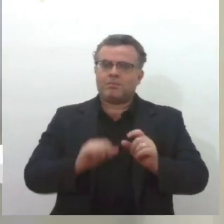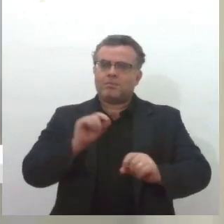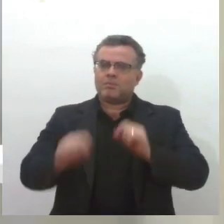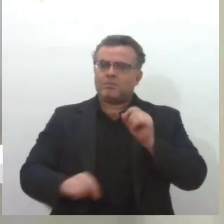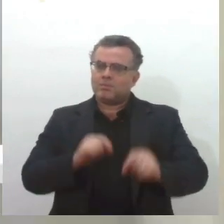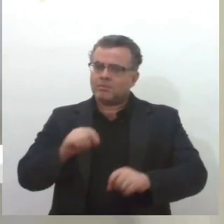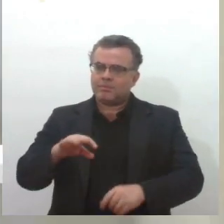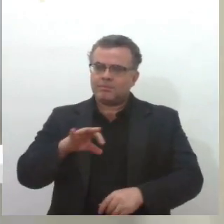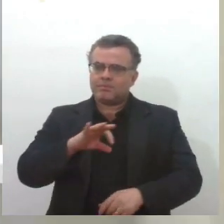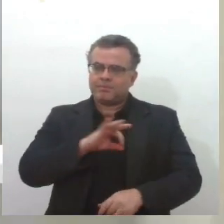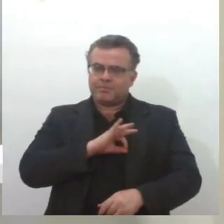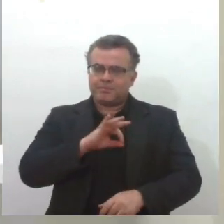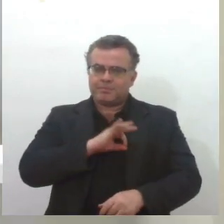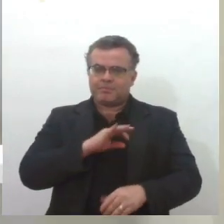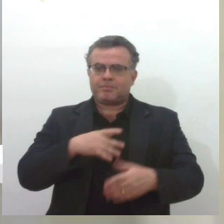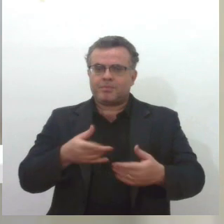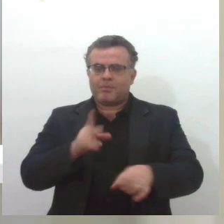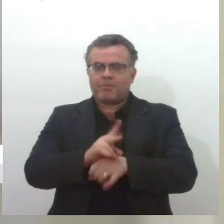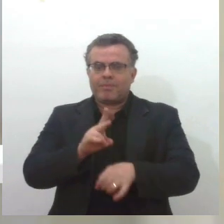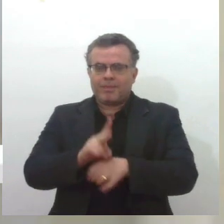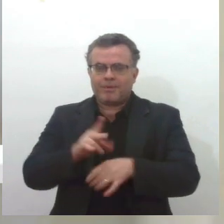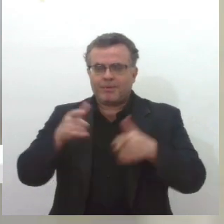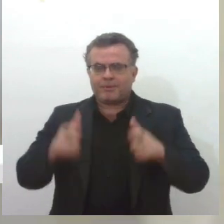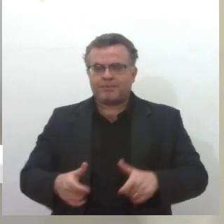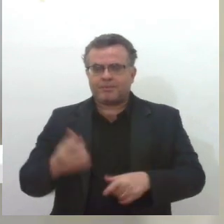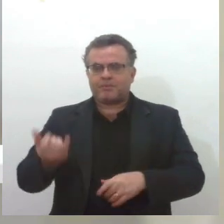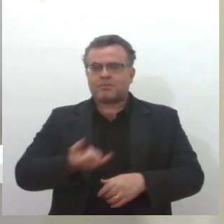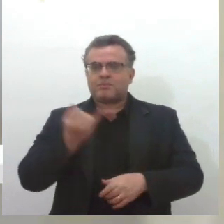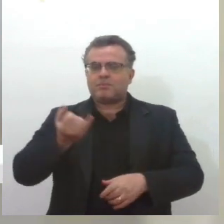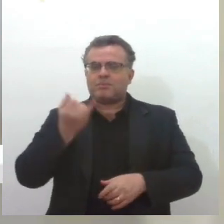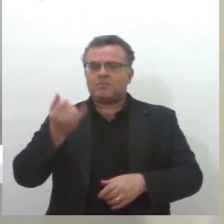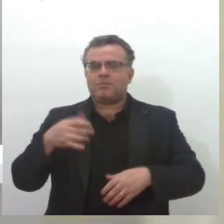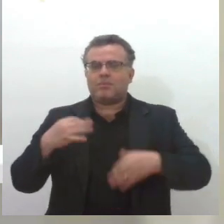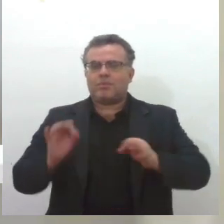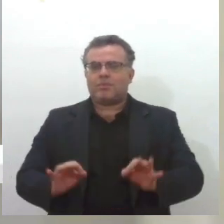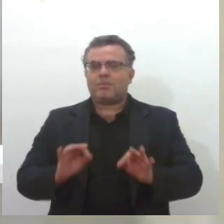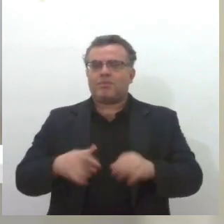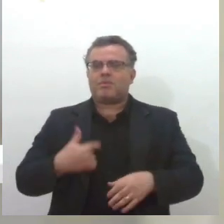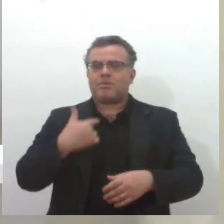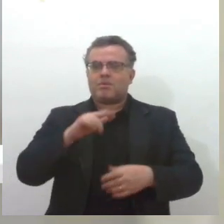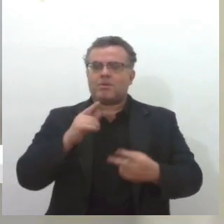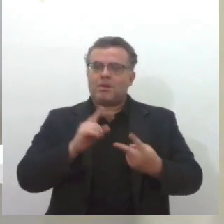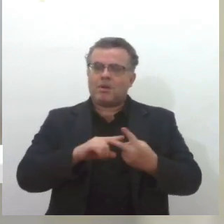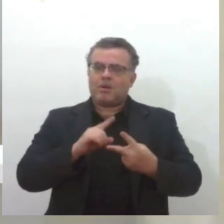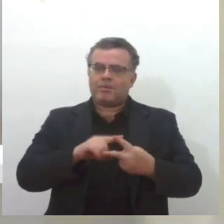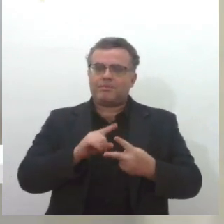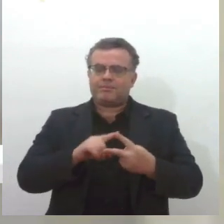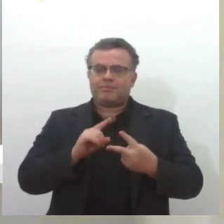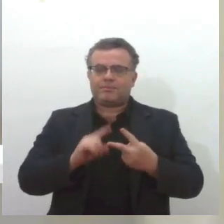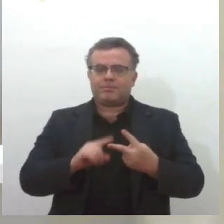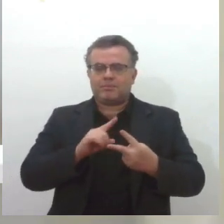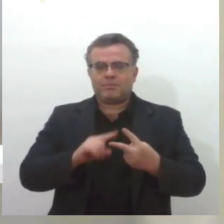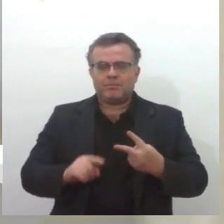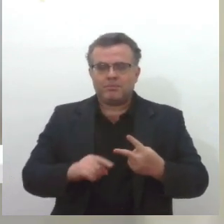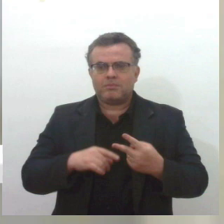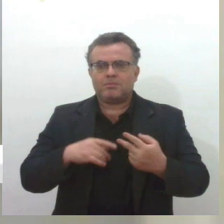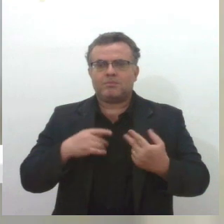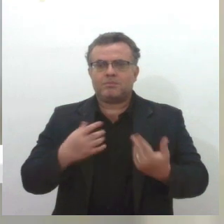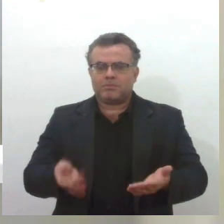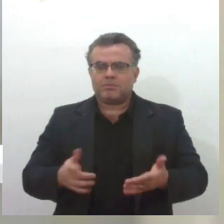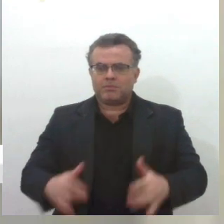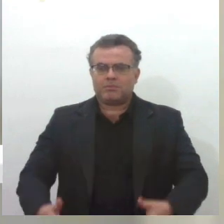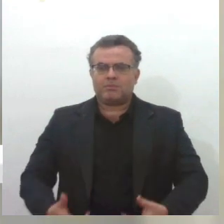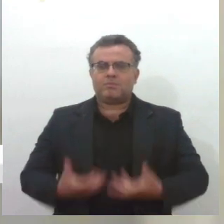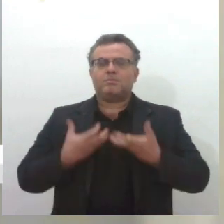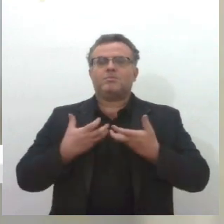Ambiental, uma unidade extremamente importante na Polícia Militar, e a outra sou eu que comando o 5º Batalhão, com muito orgulho mesmo, hoje